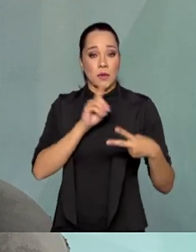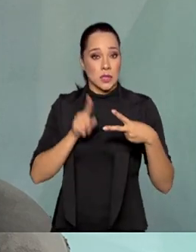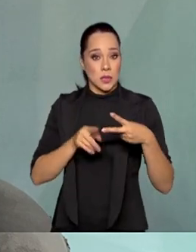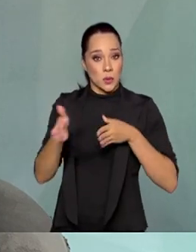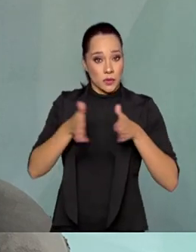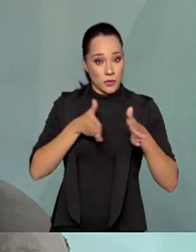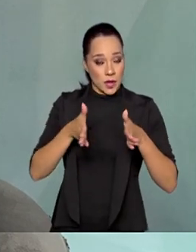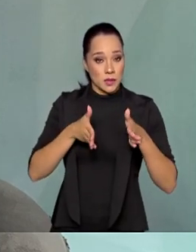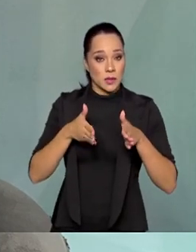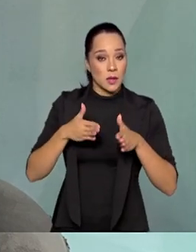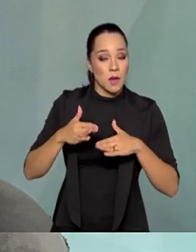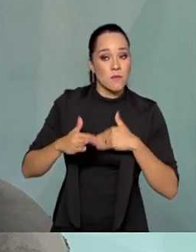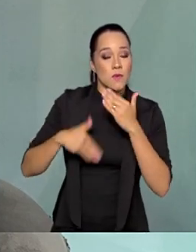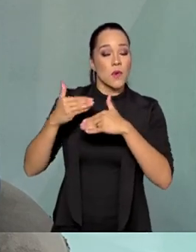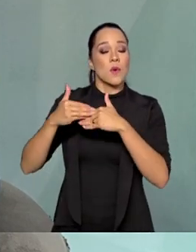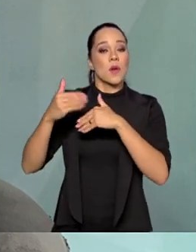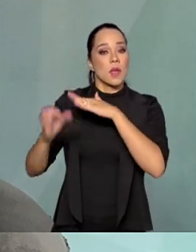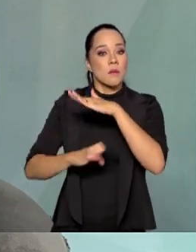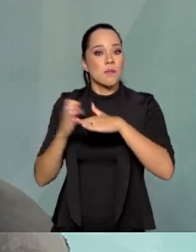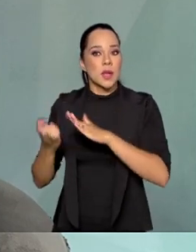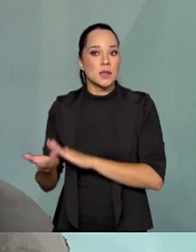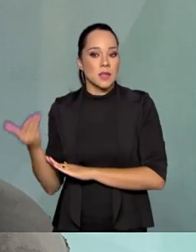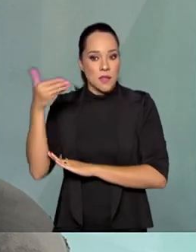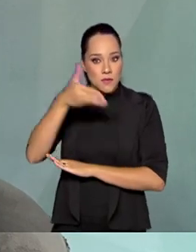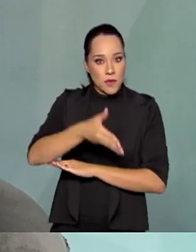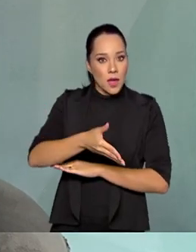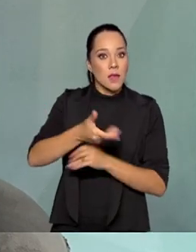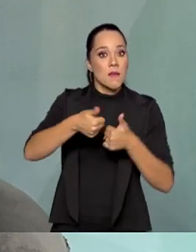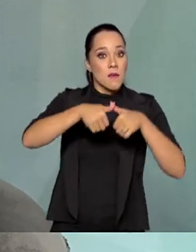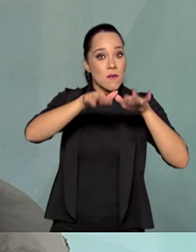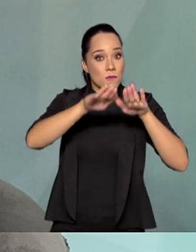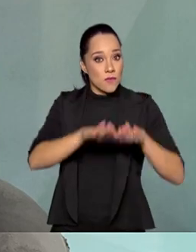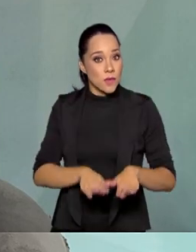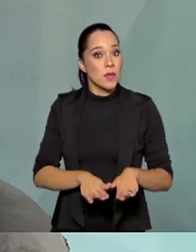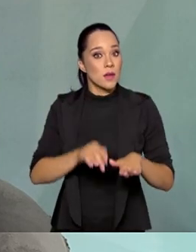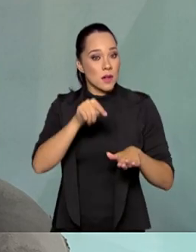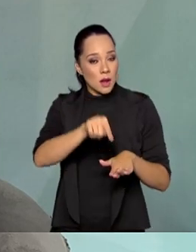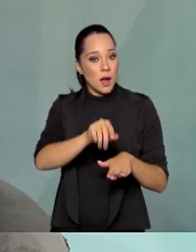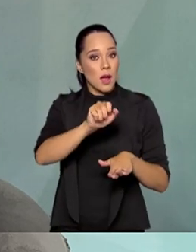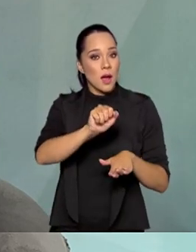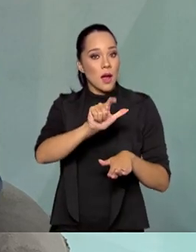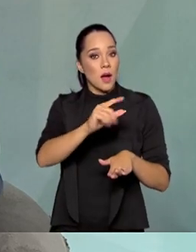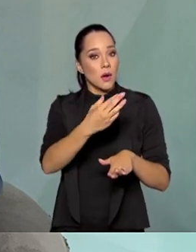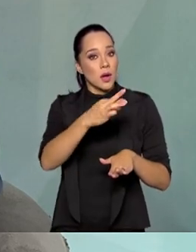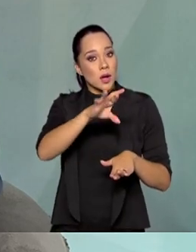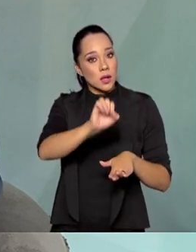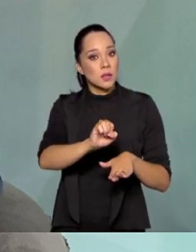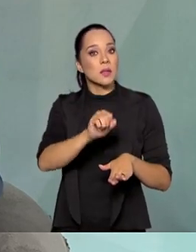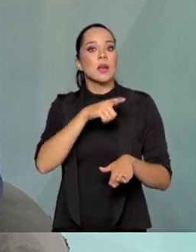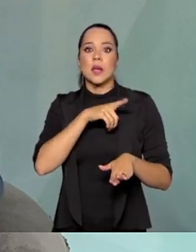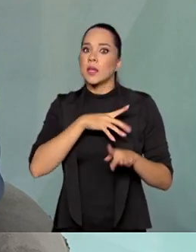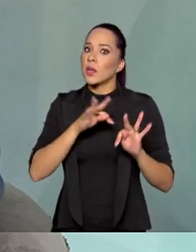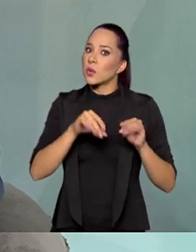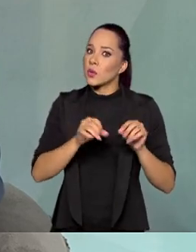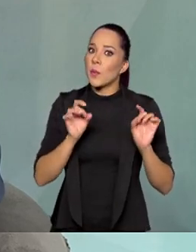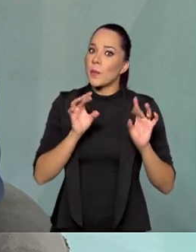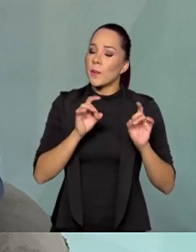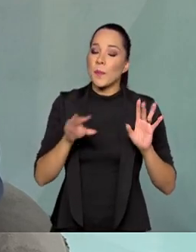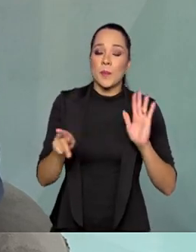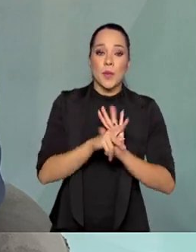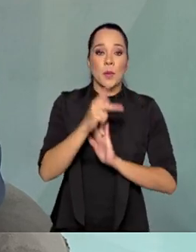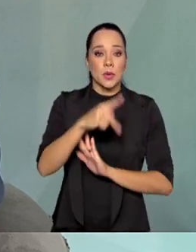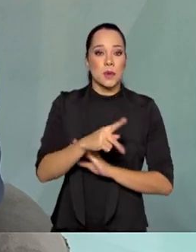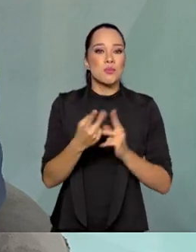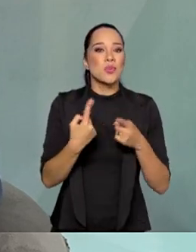queremos evoluir para empresas que venham e se instalem em Alcântara e tenham as suas instalações específicas, porque muitos